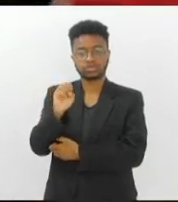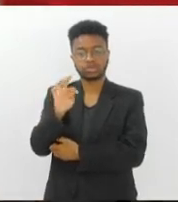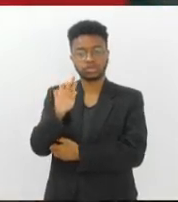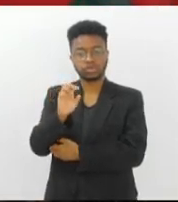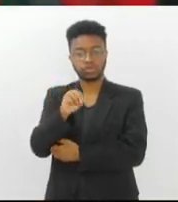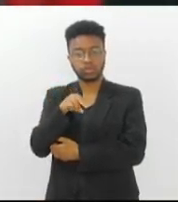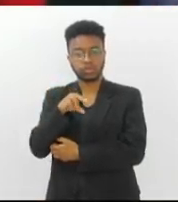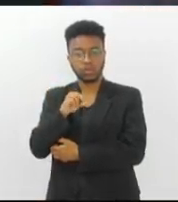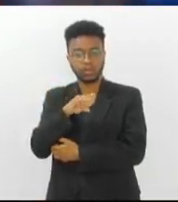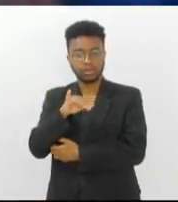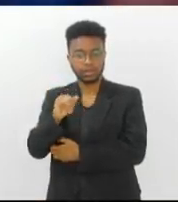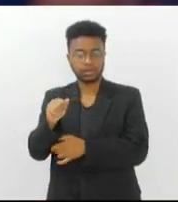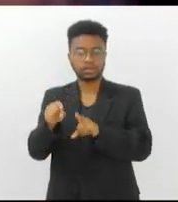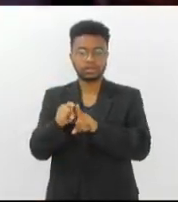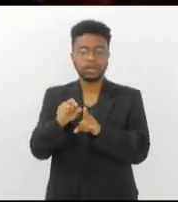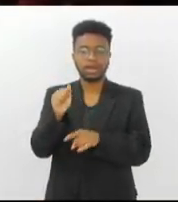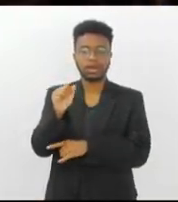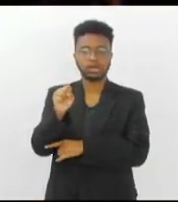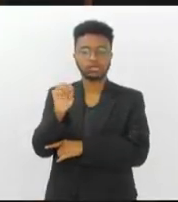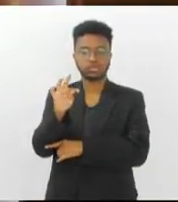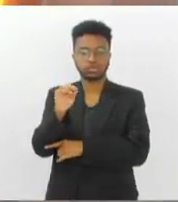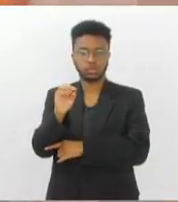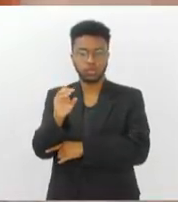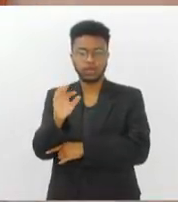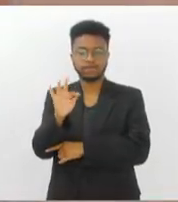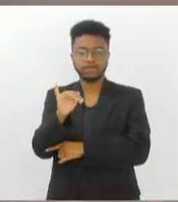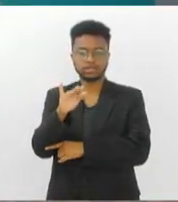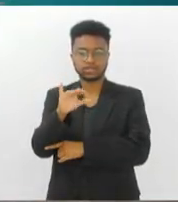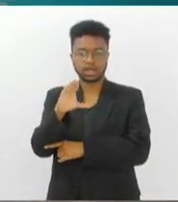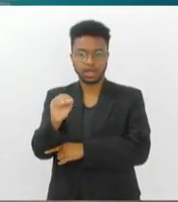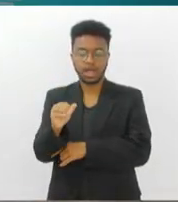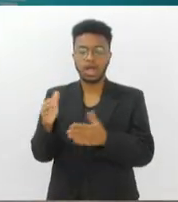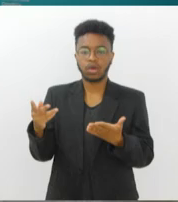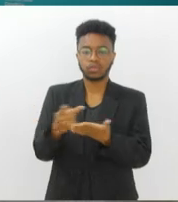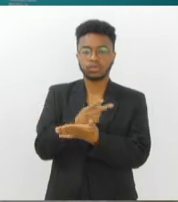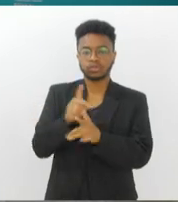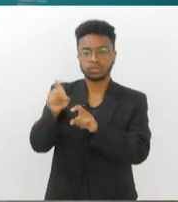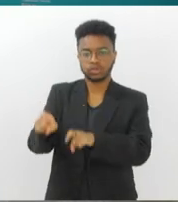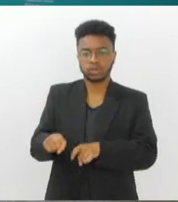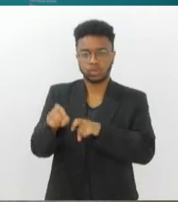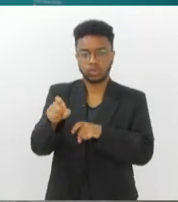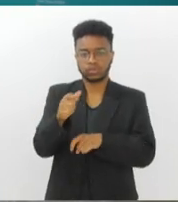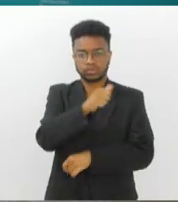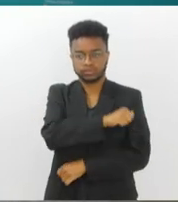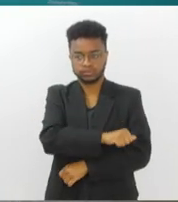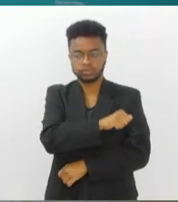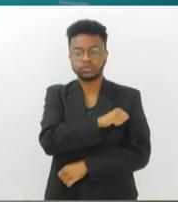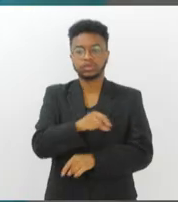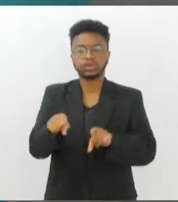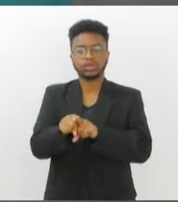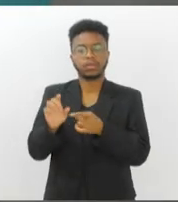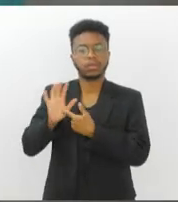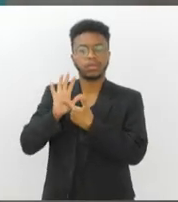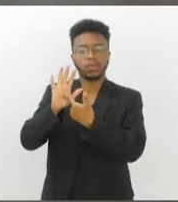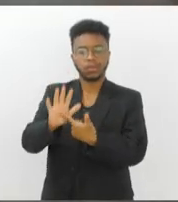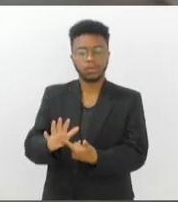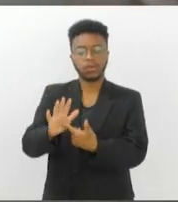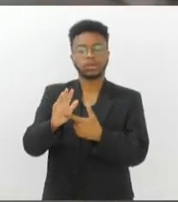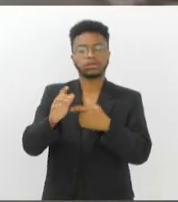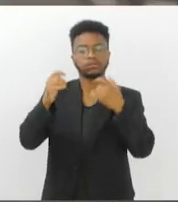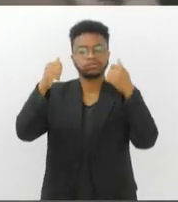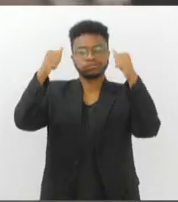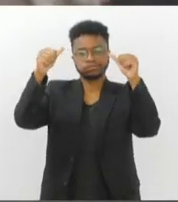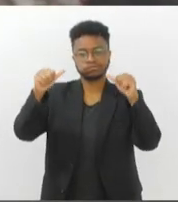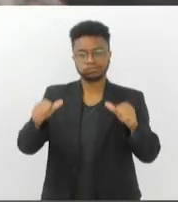Astrofísica acontece no interior do Estado. Retrospectiva do artista plástico Luiz Erbini é destaque no